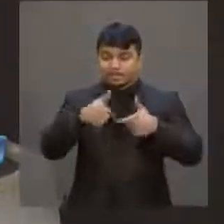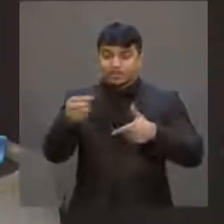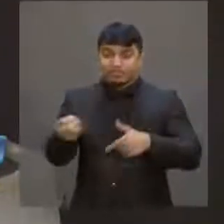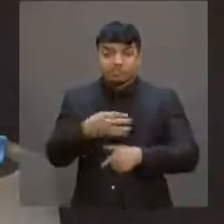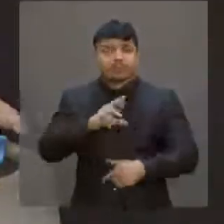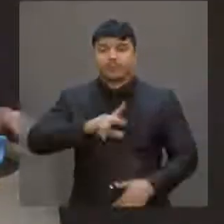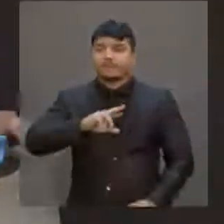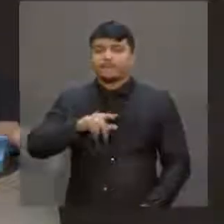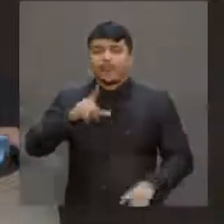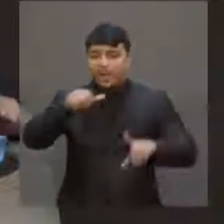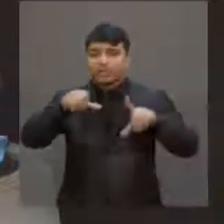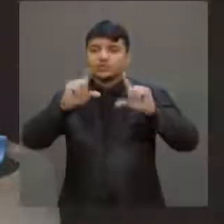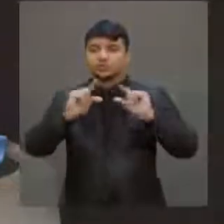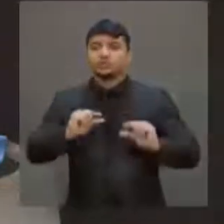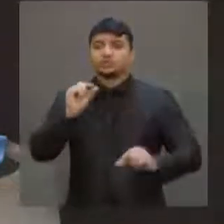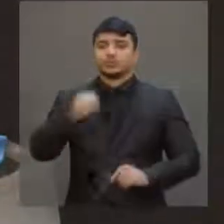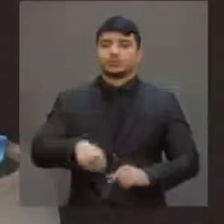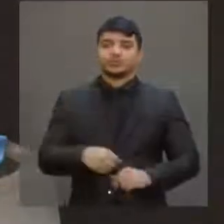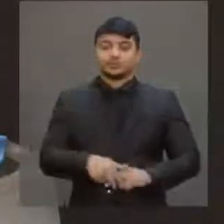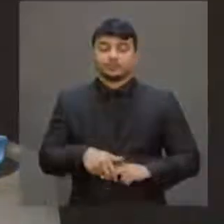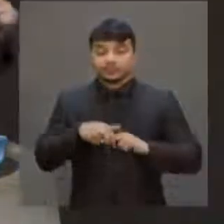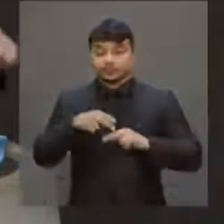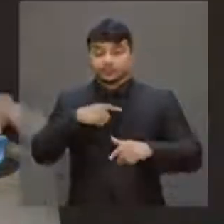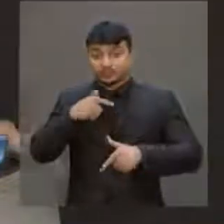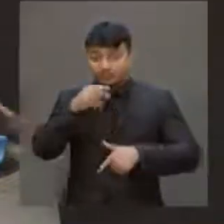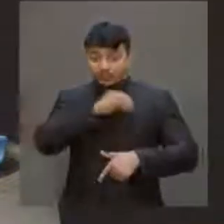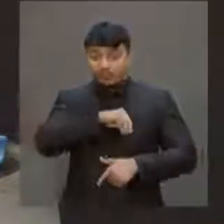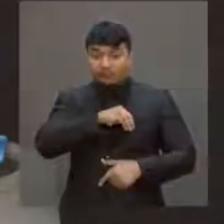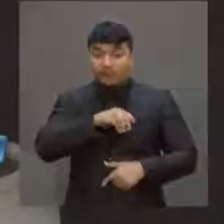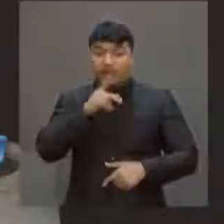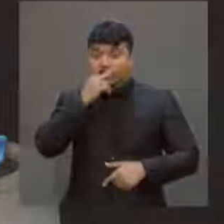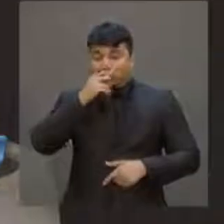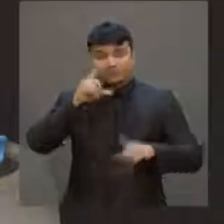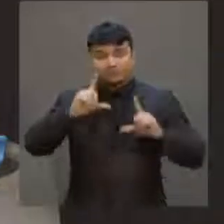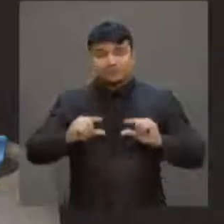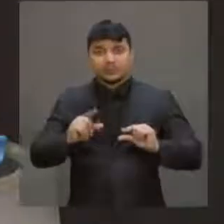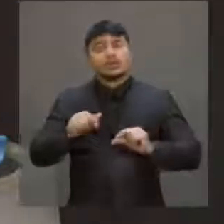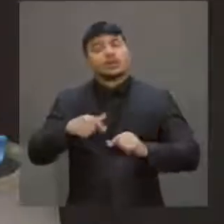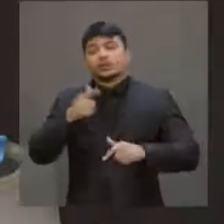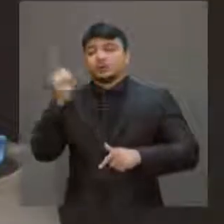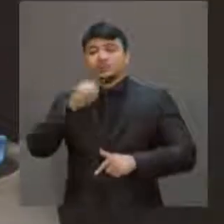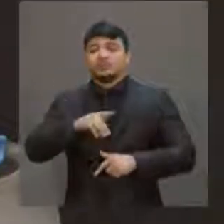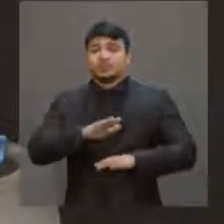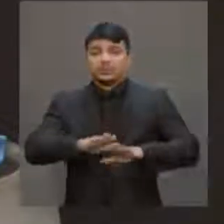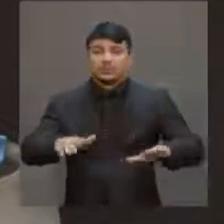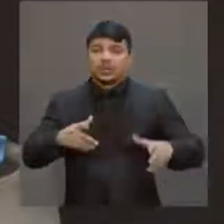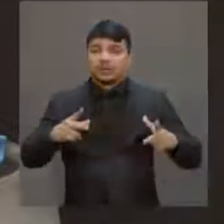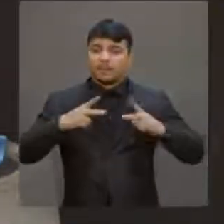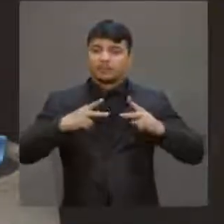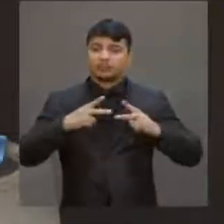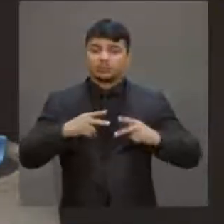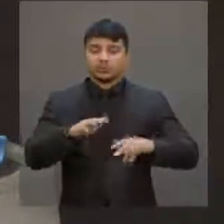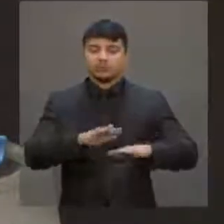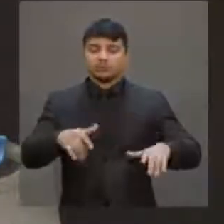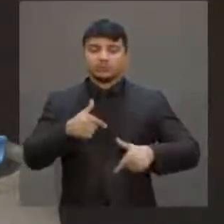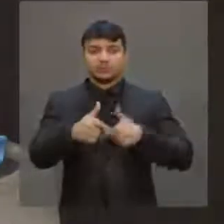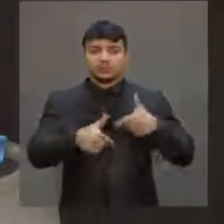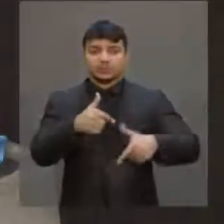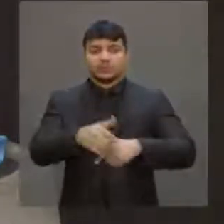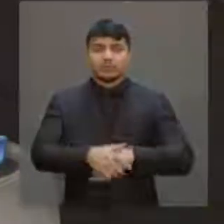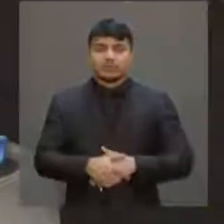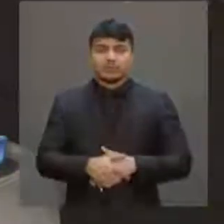você diminui, na verdade, a massa salarial com os mesmos postos de trabalho. É o que está acontecendo no setor de serviços.